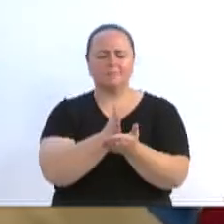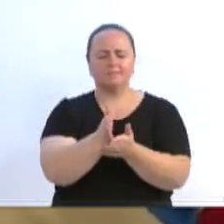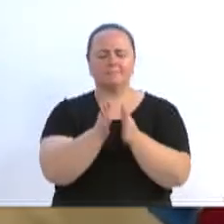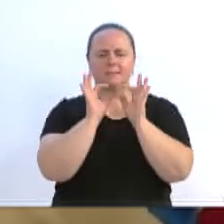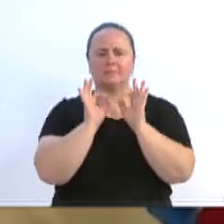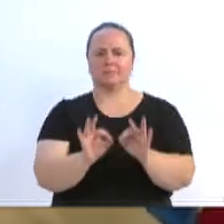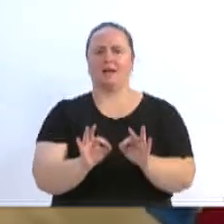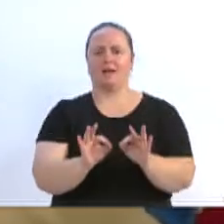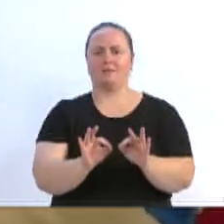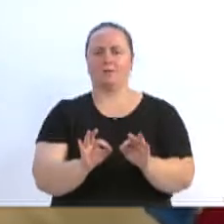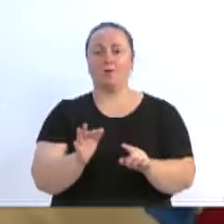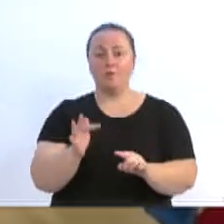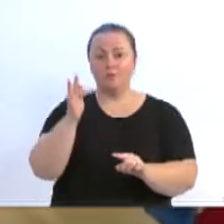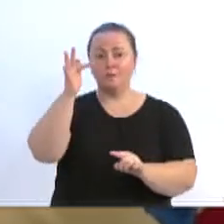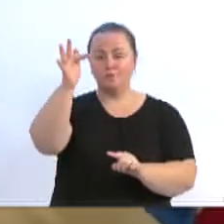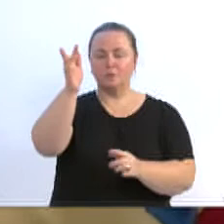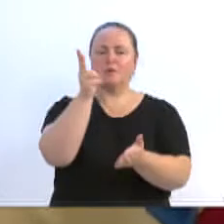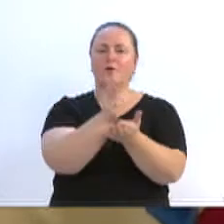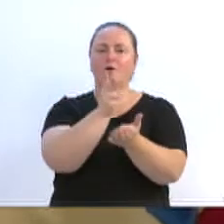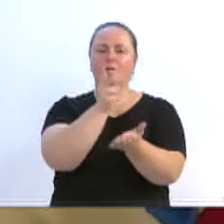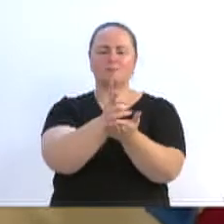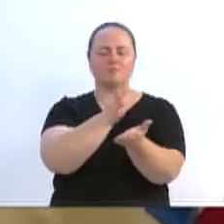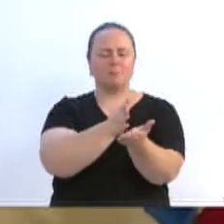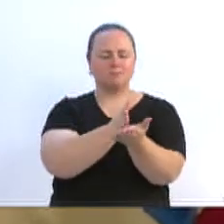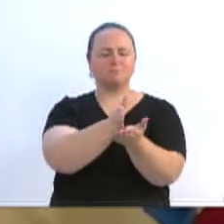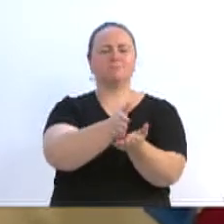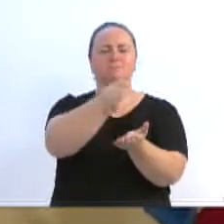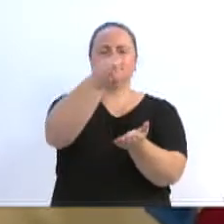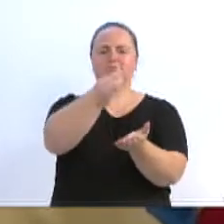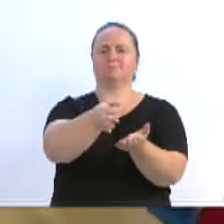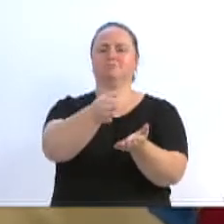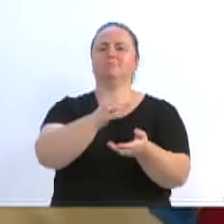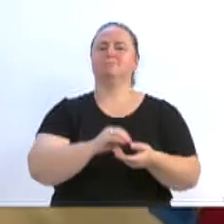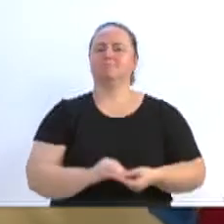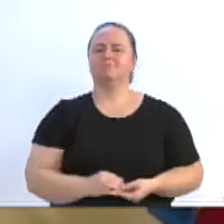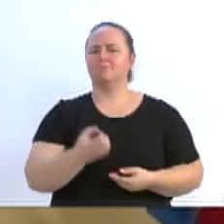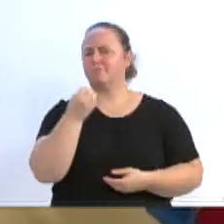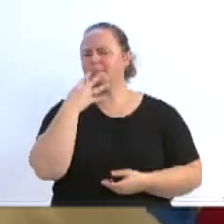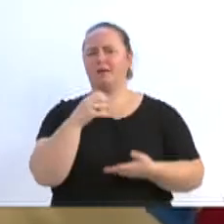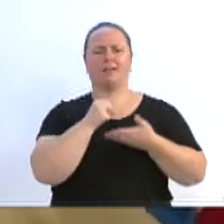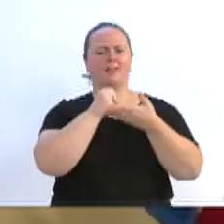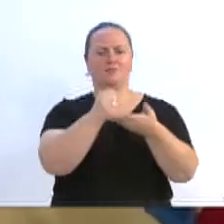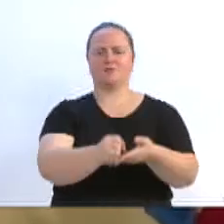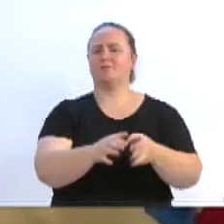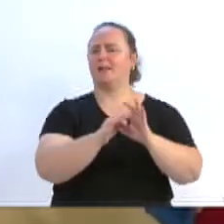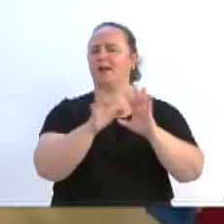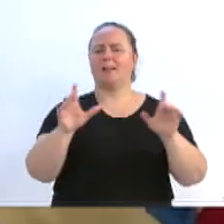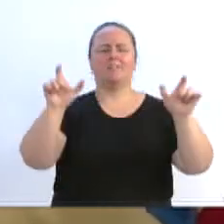Pois quando envelhecer, senhores, não se desviarão deles. Façam sempre o bem e nunca olharem a quem.